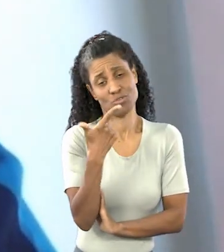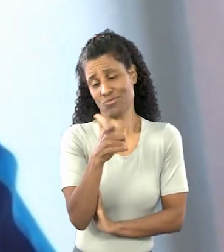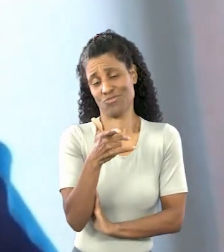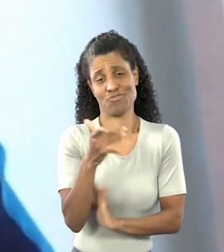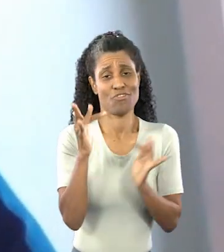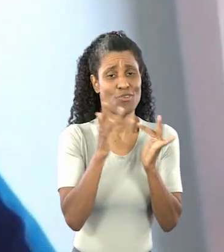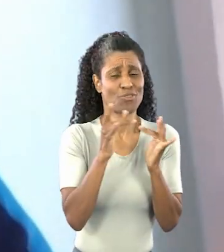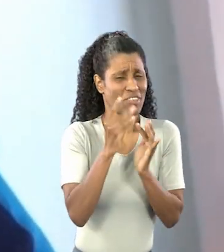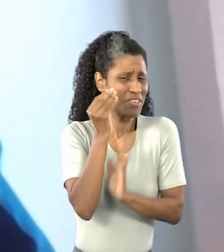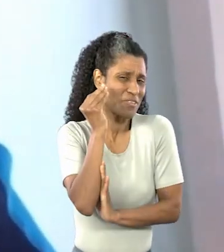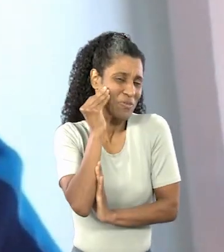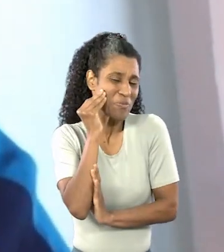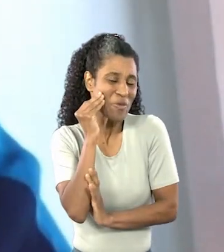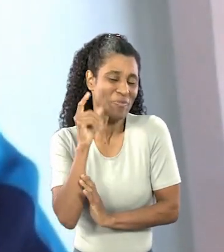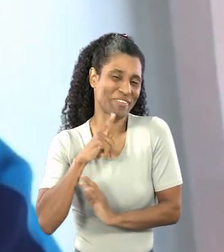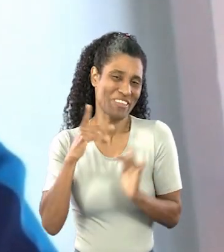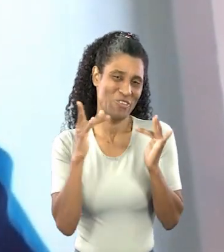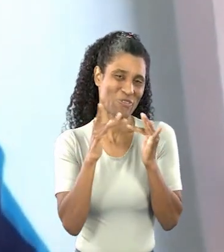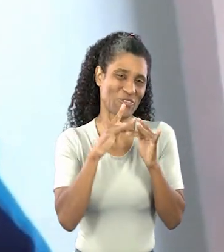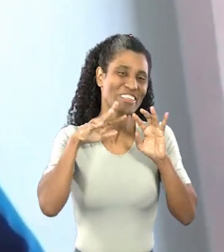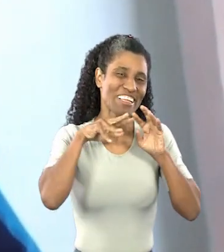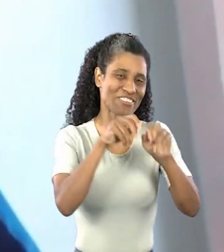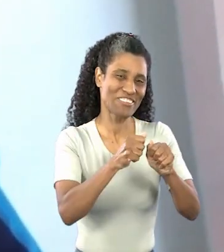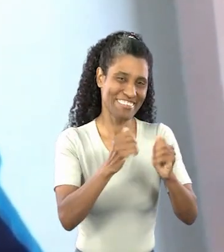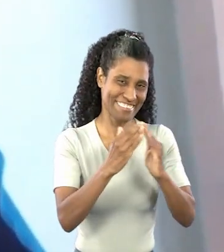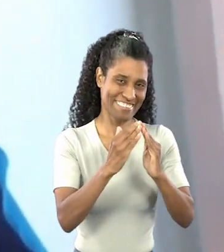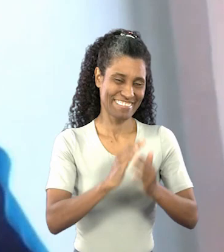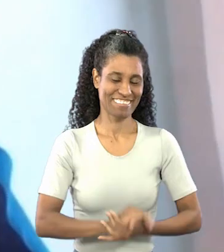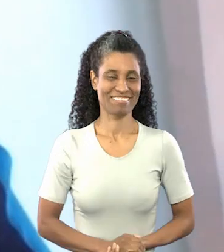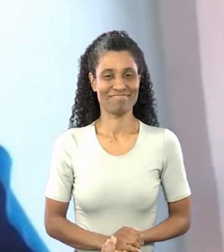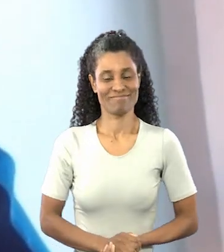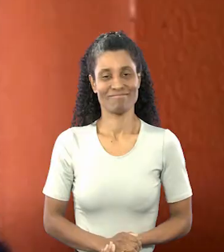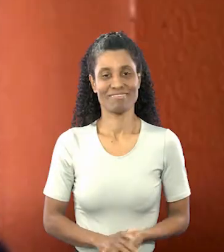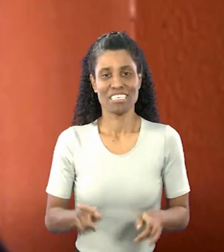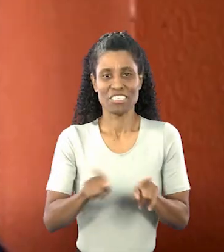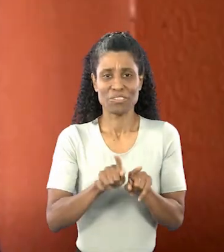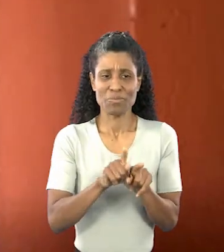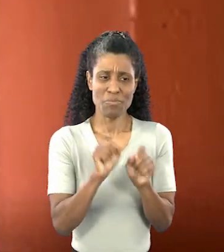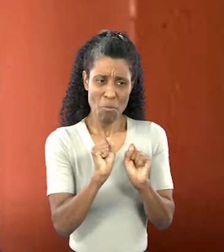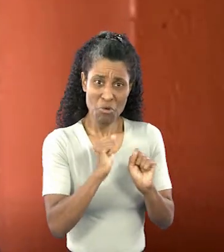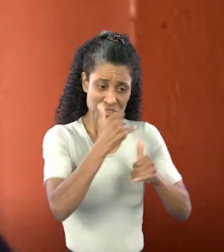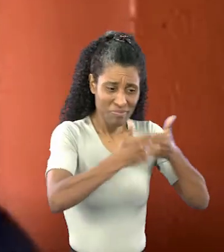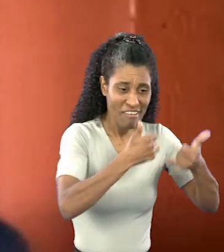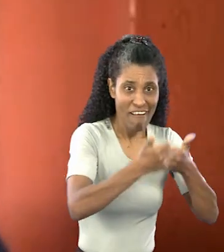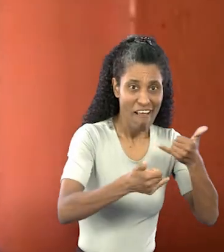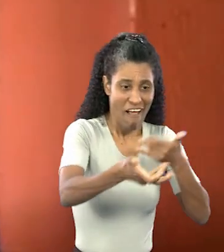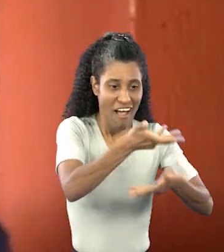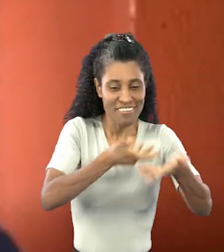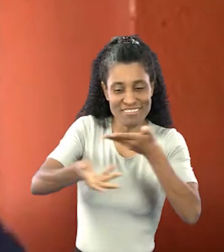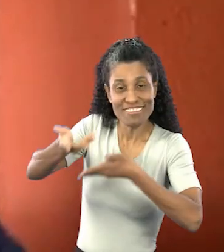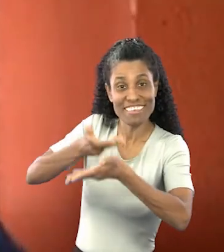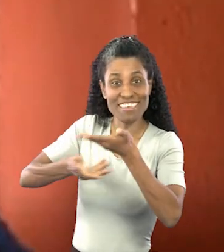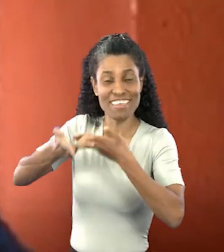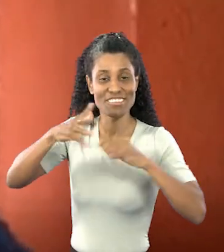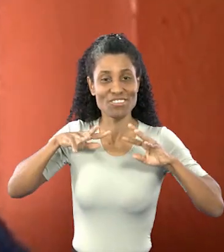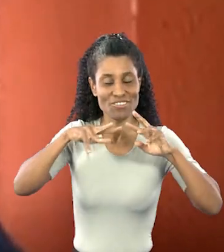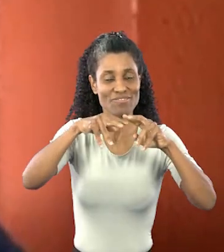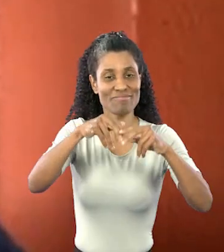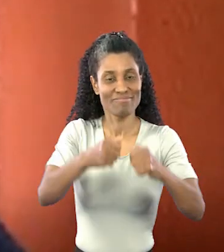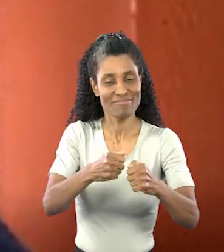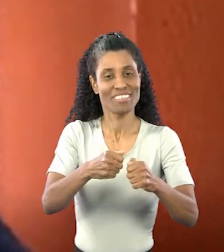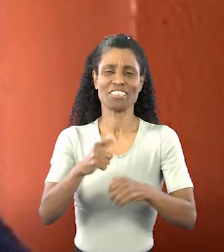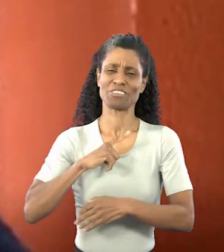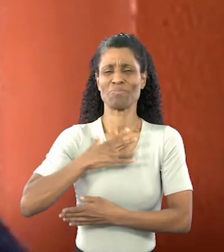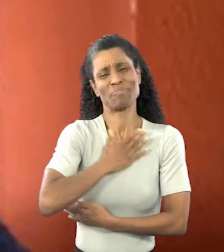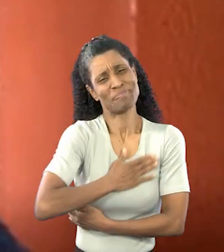convivência, ou as que não tiveram a experimentar ter um bicho, né? De estimação. Poder curtir, brincar, interagir